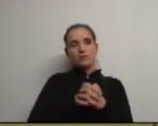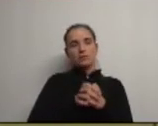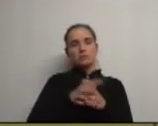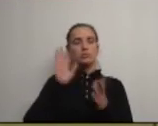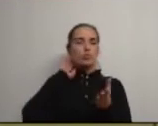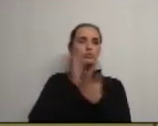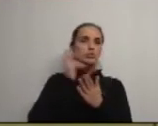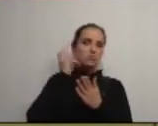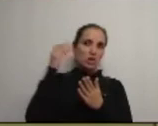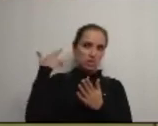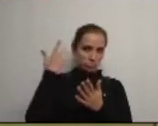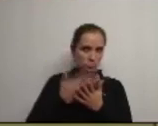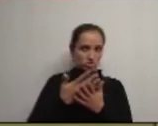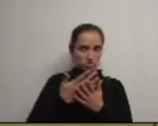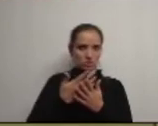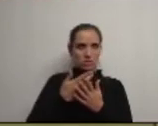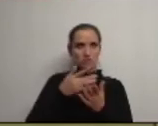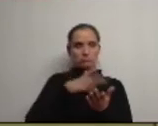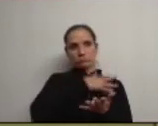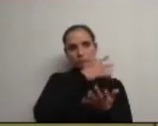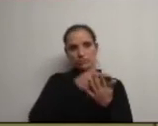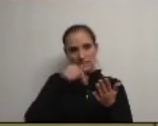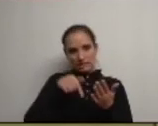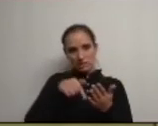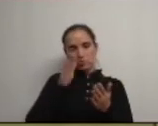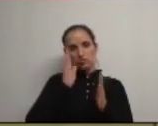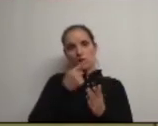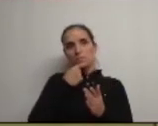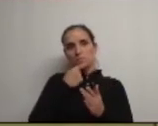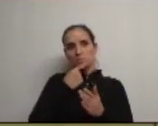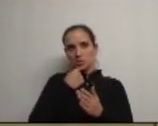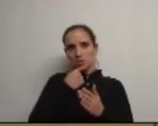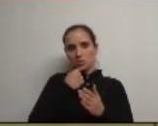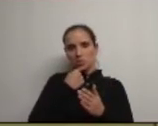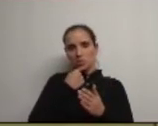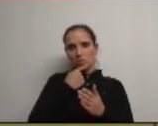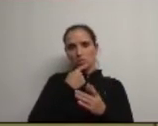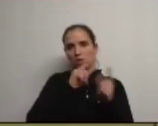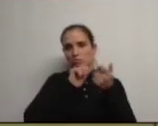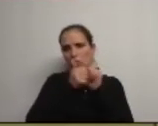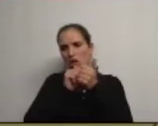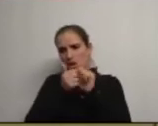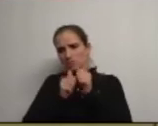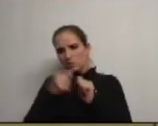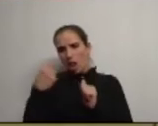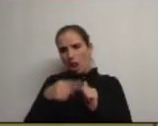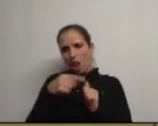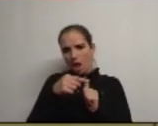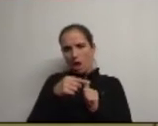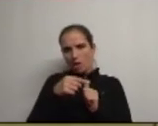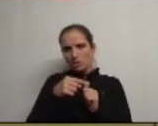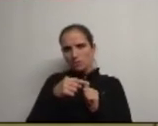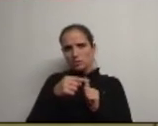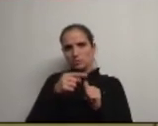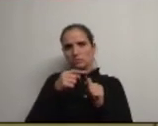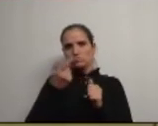últimos anos desde que estamos aqui já se aperceberam das mudanças que houve em